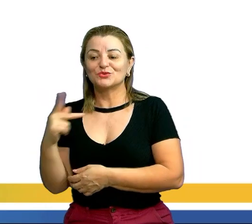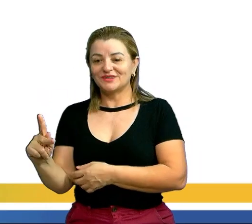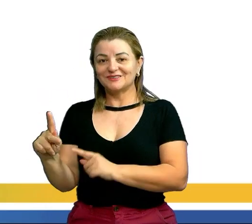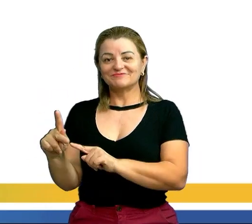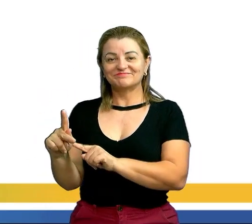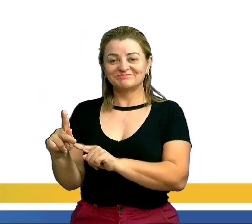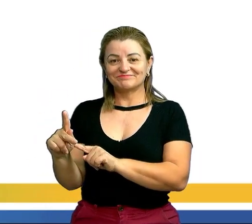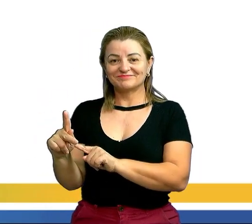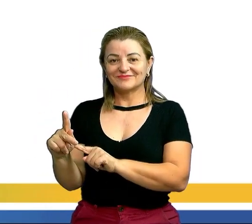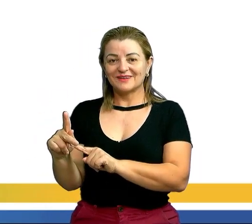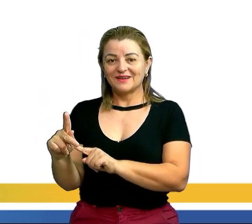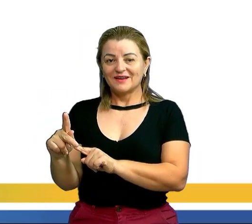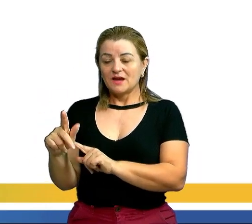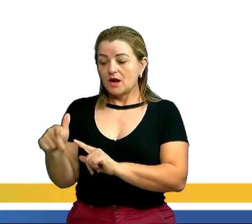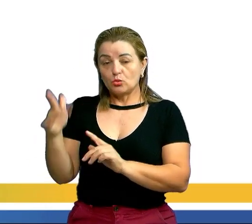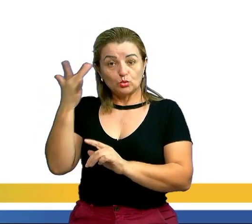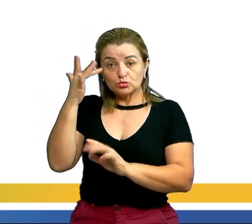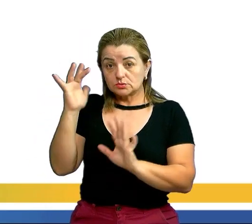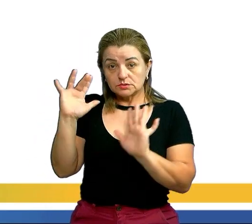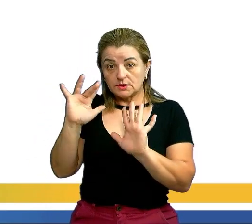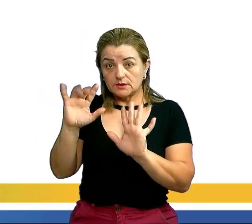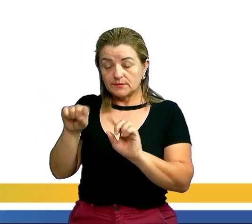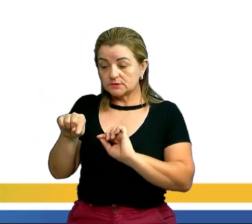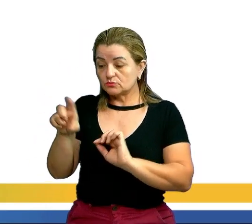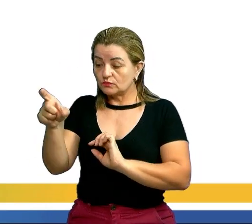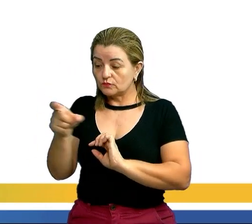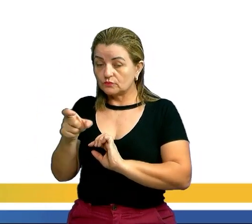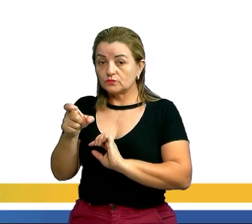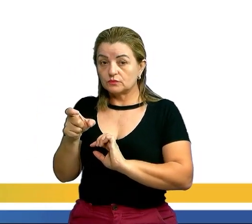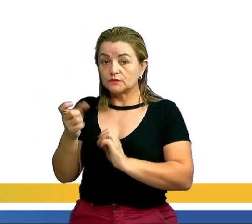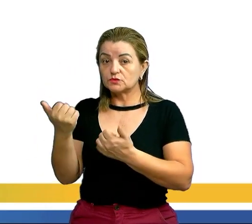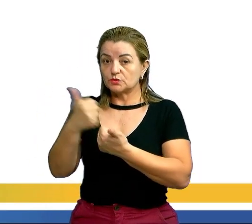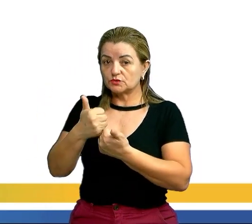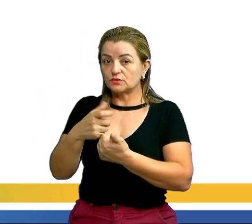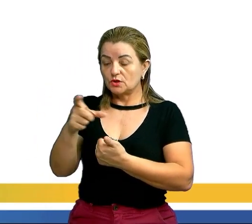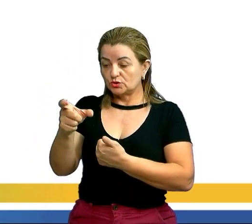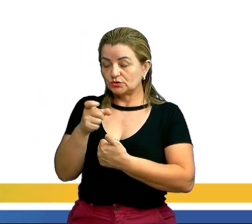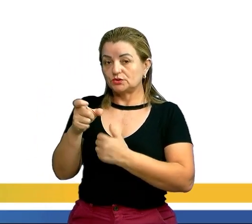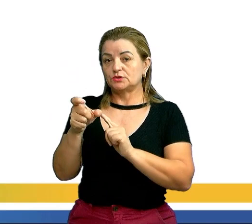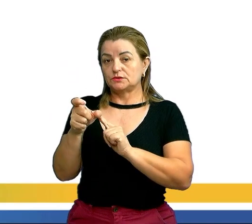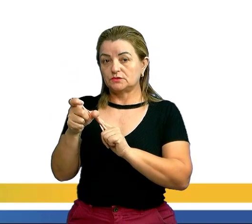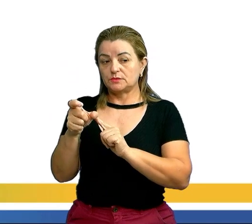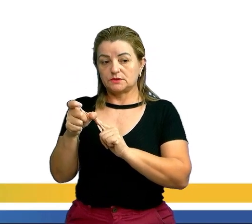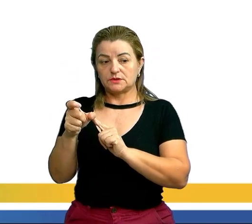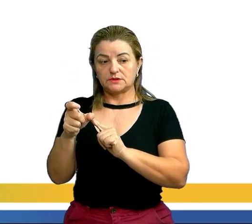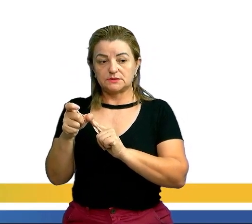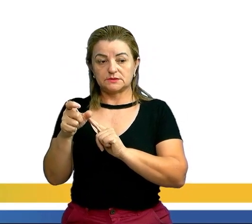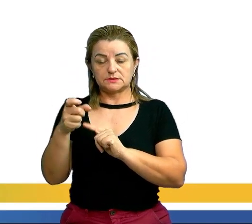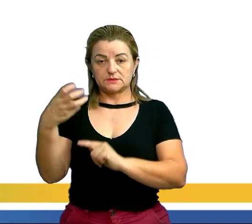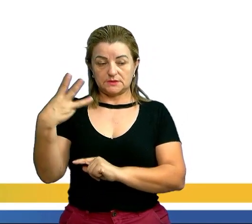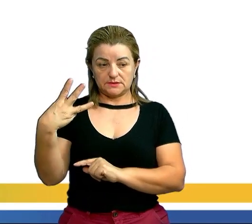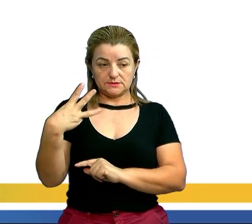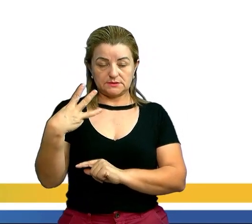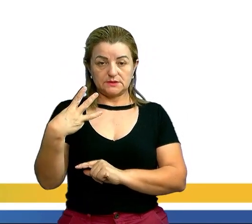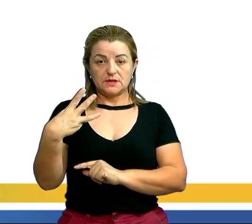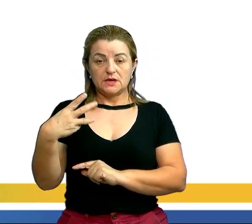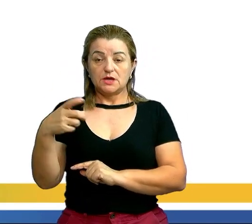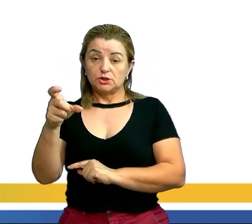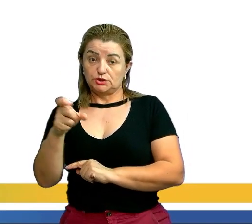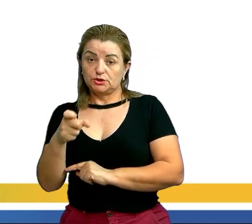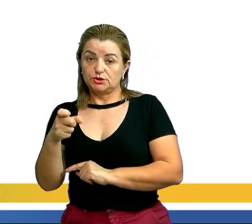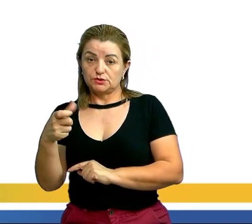Eu não tenho o salário dele, eu vou chamar de X. Então, vai ficar X sobre 3, porque é um terço. X sobre 2, porque é metade.